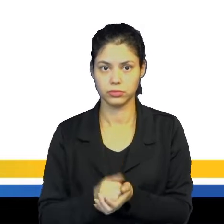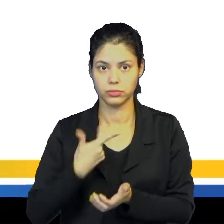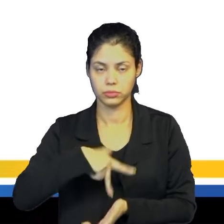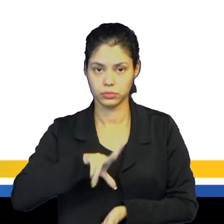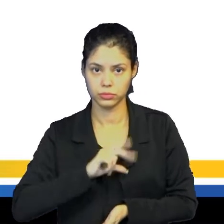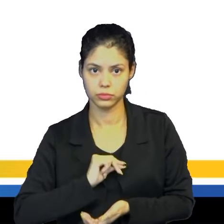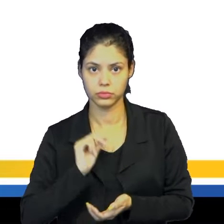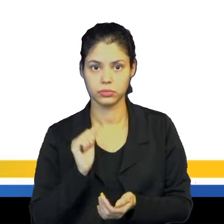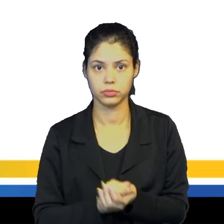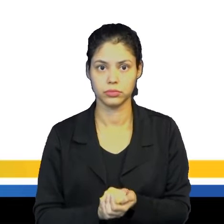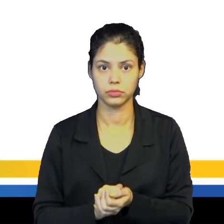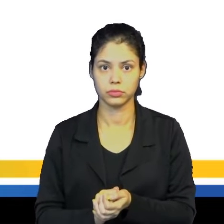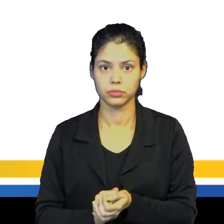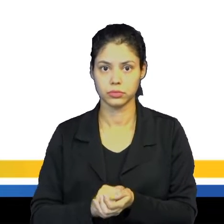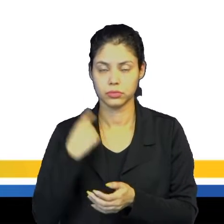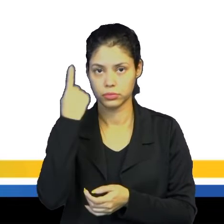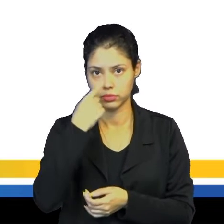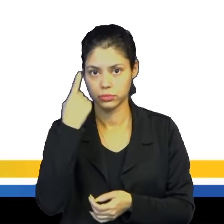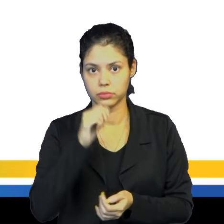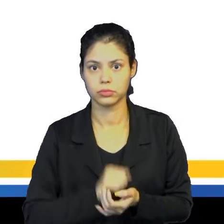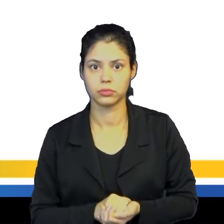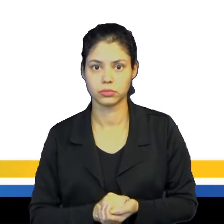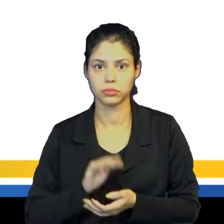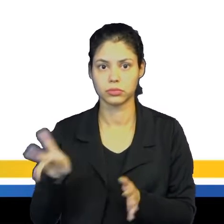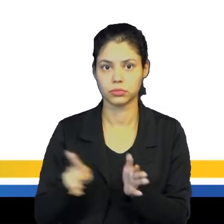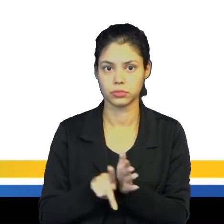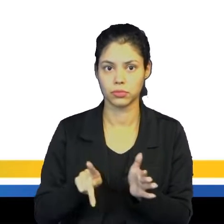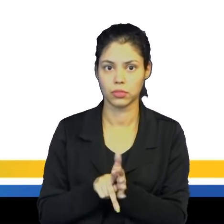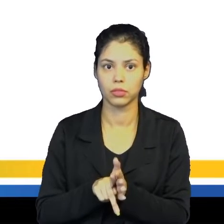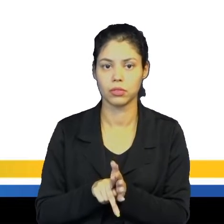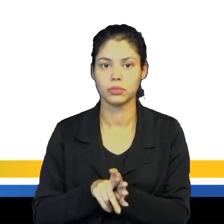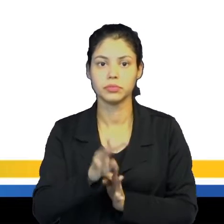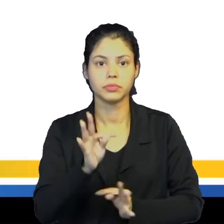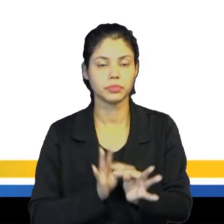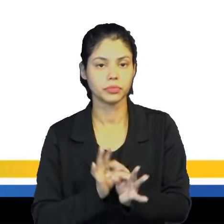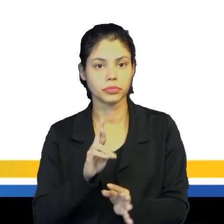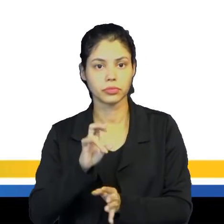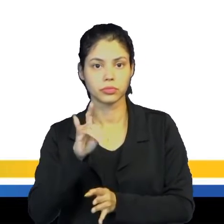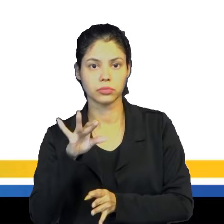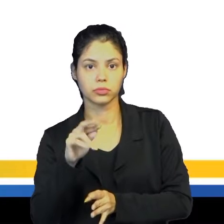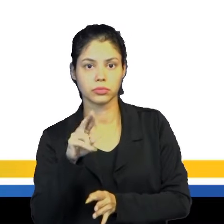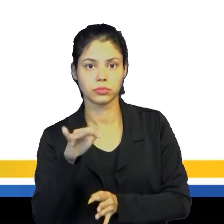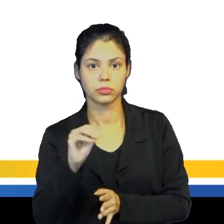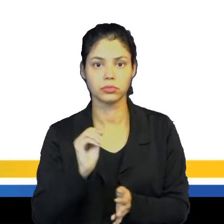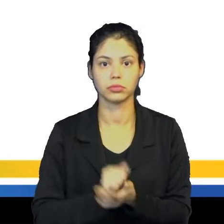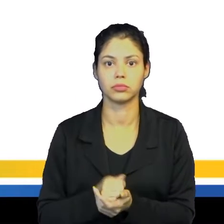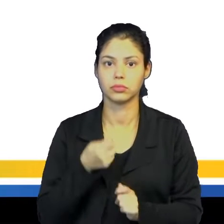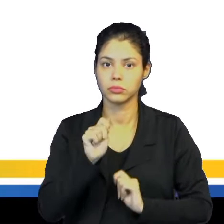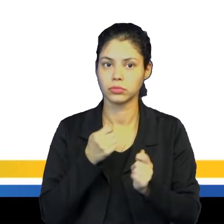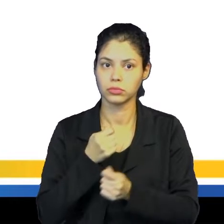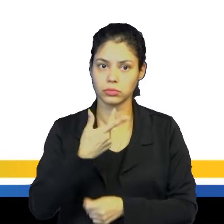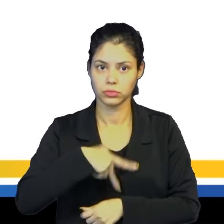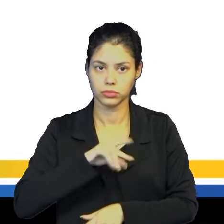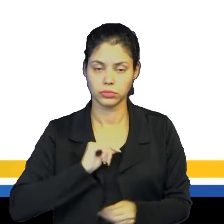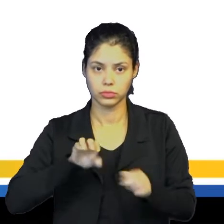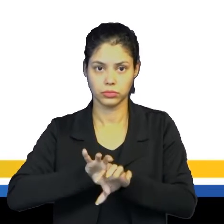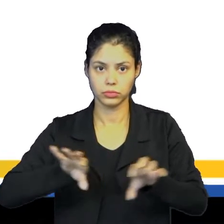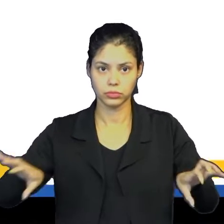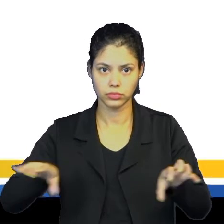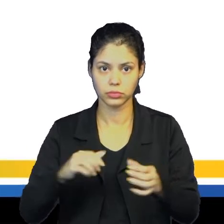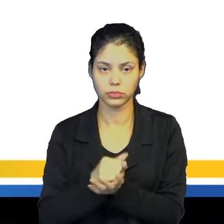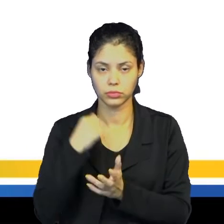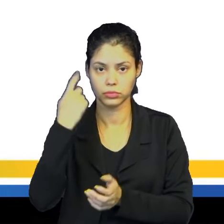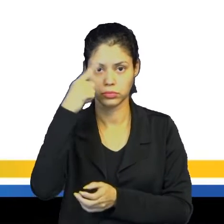portuguesas das espanholas. Ficou estabelecido pelo Tratado de Tordesilhas que os domínios portugueses seriam separados